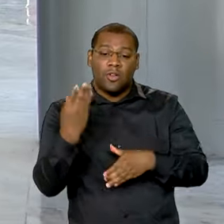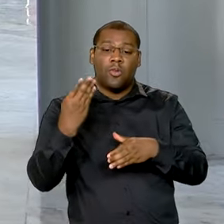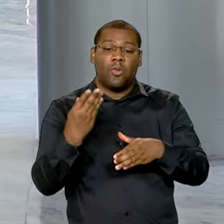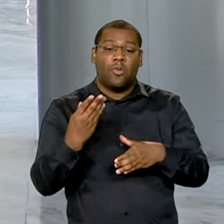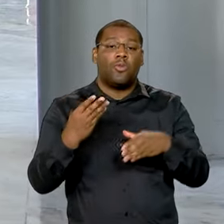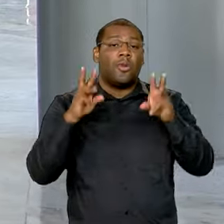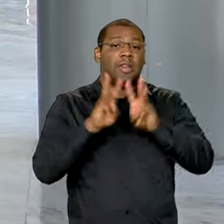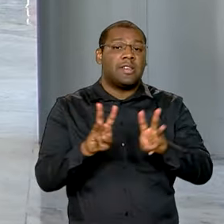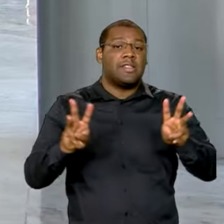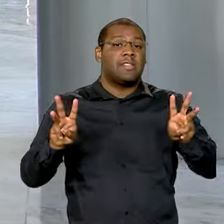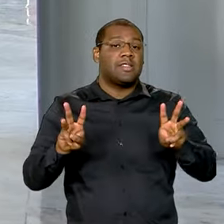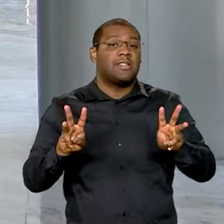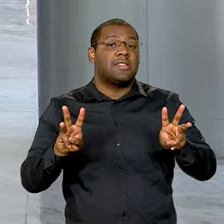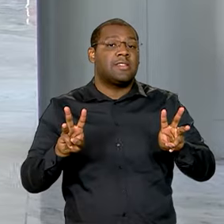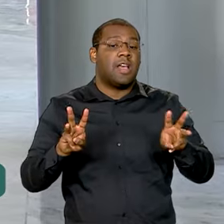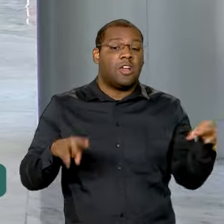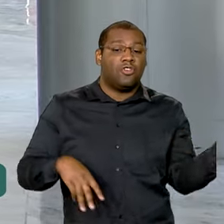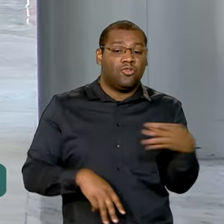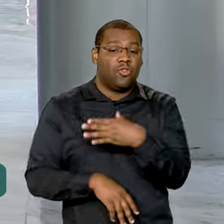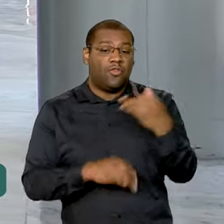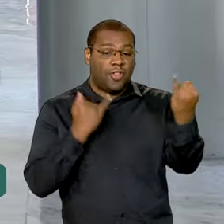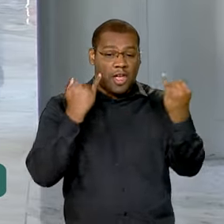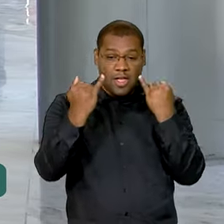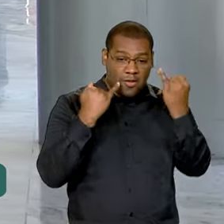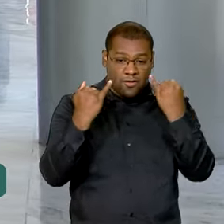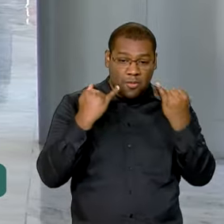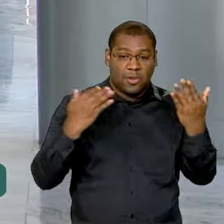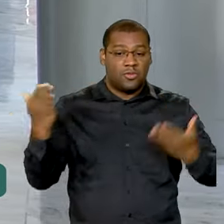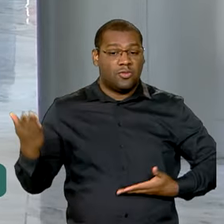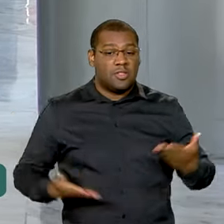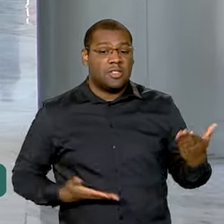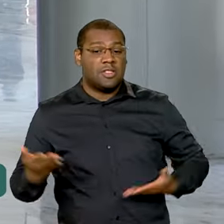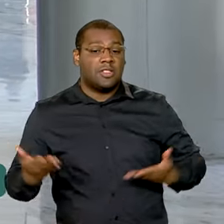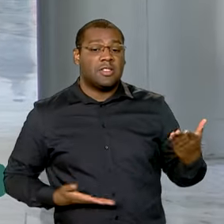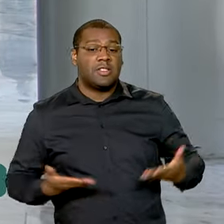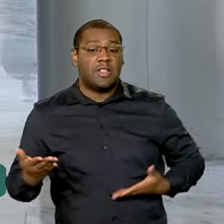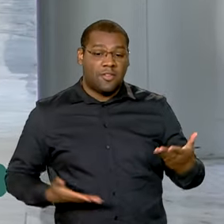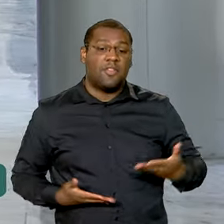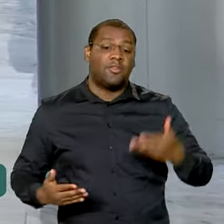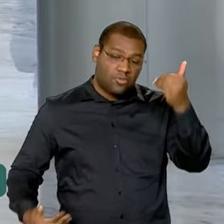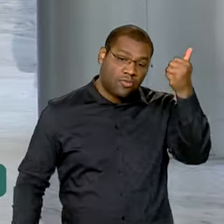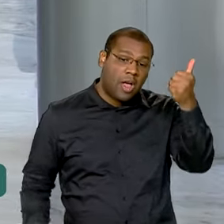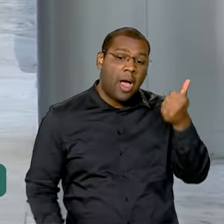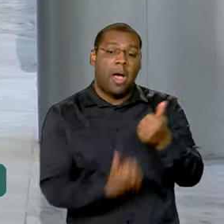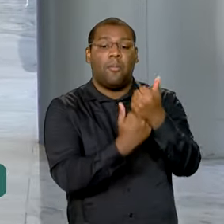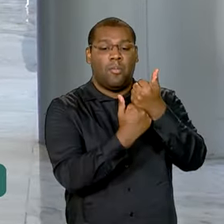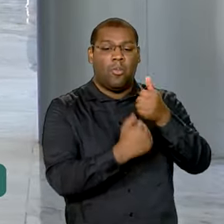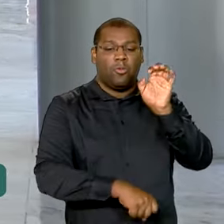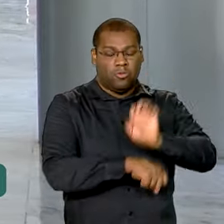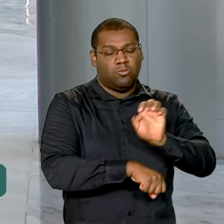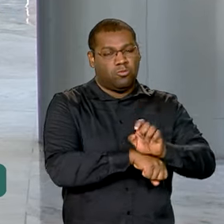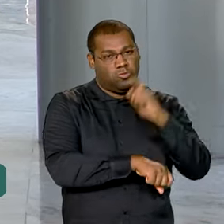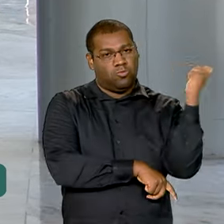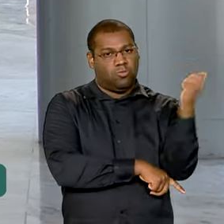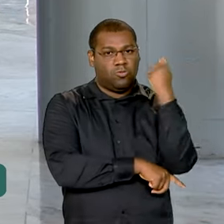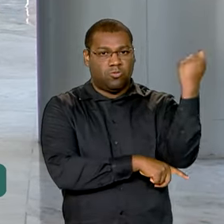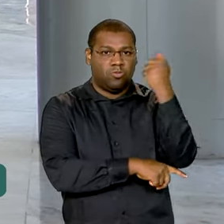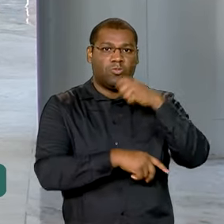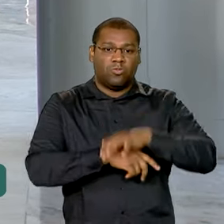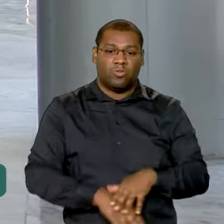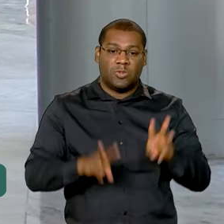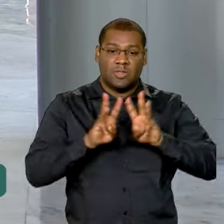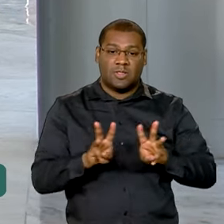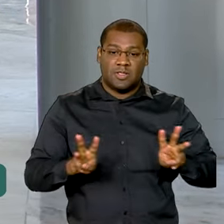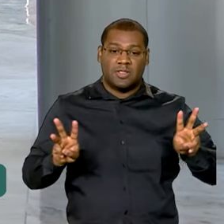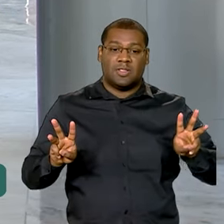para concentrar as informações, serviços e notícias sobre o apoio prestado ao Rio Grande do Sul. O site